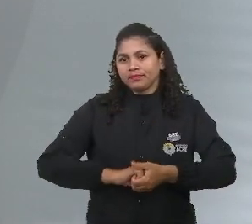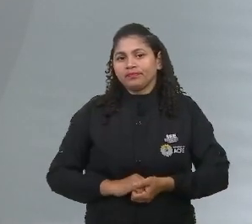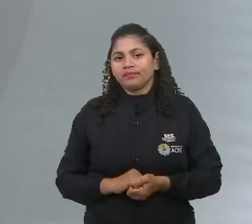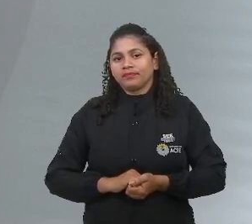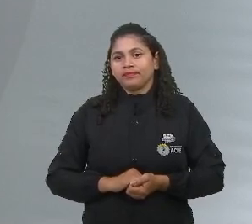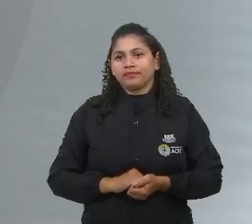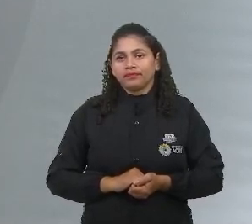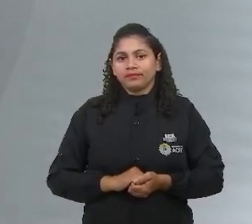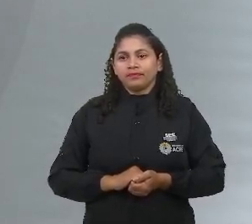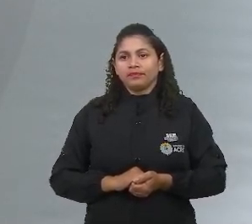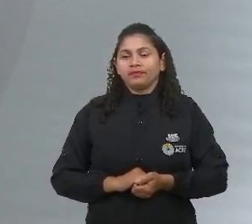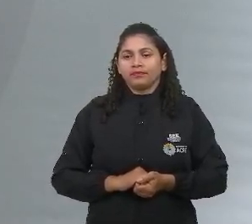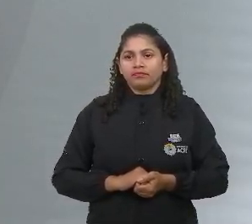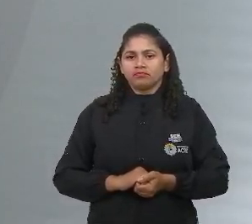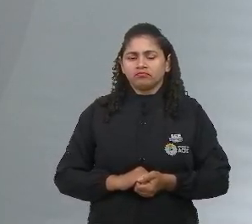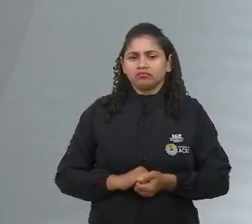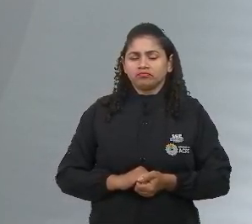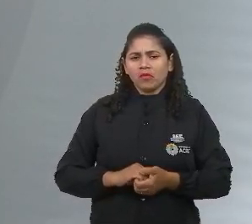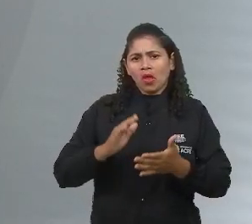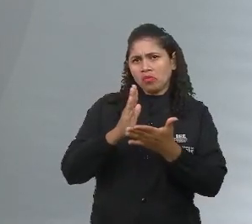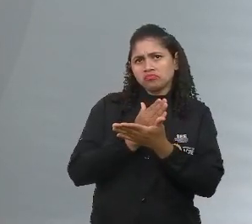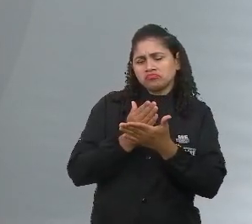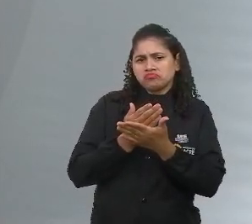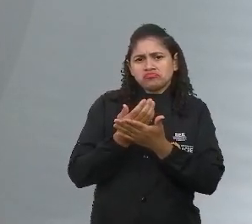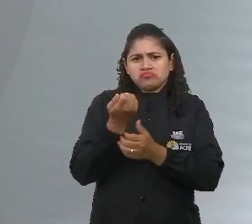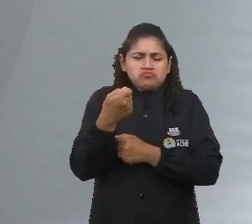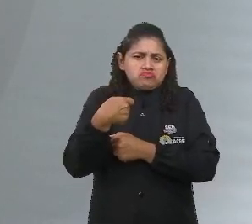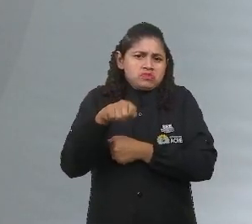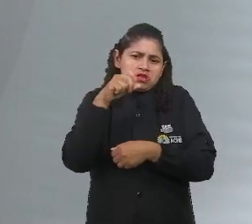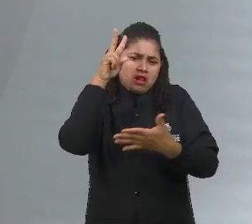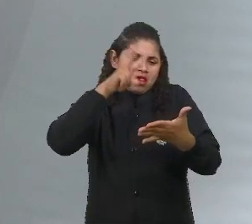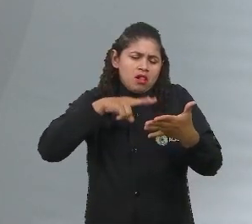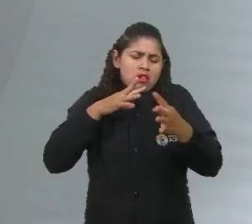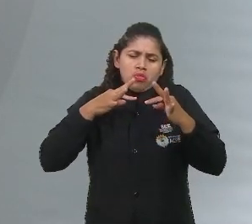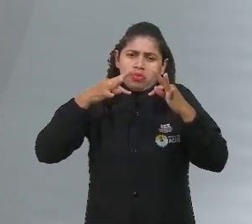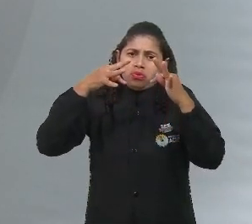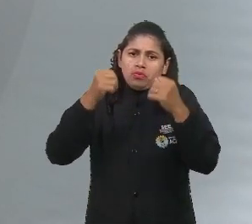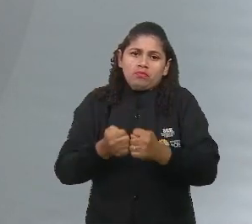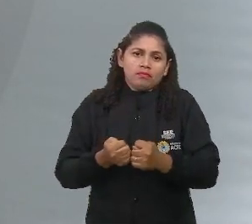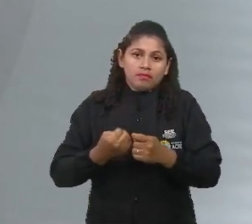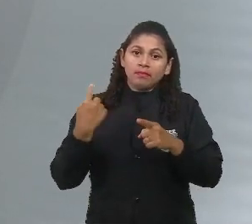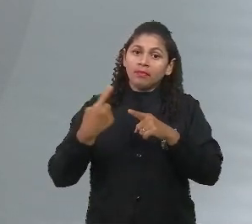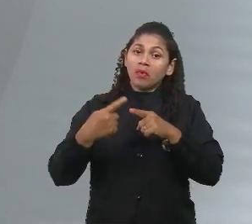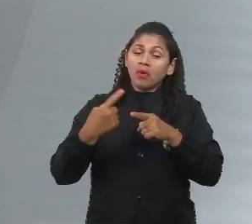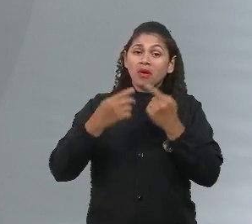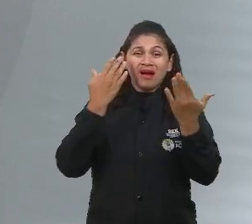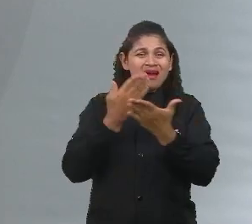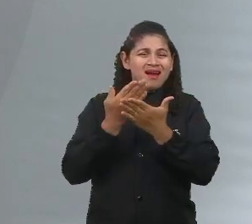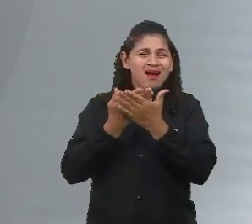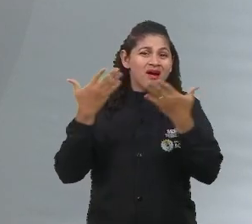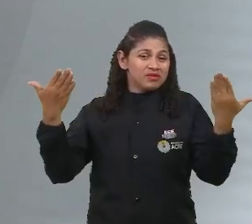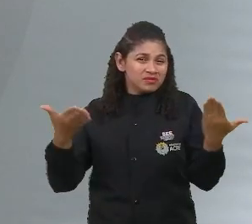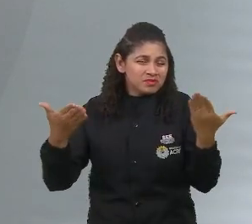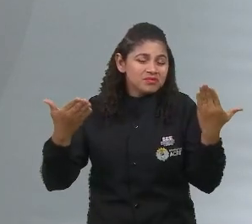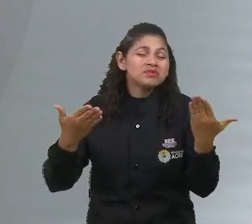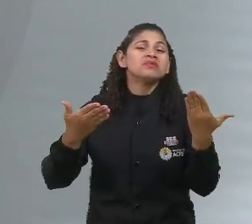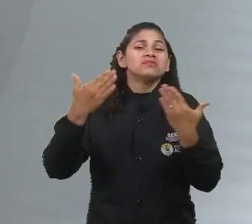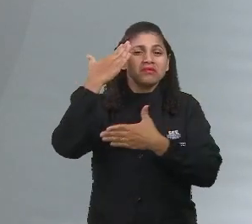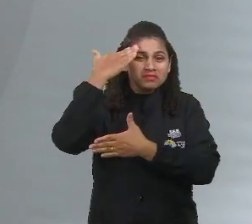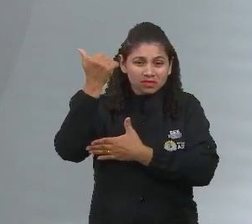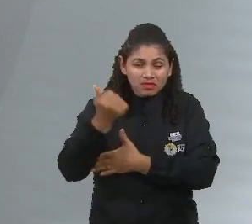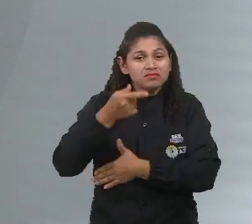Às vezes, a gente nem precisa ler tudo isso. Isso aqui, eu descartava, porque com a aula de hoje eu sei que você saberia sem precisar ler nada disso.